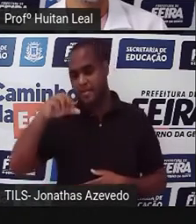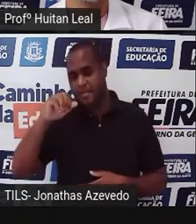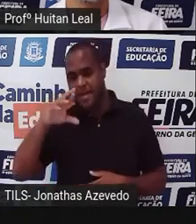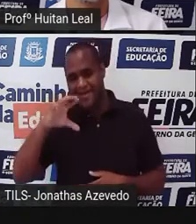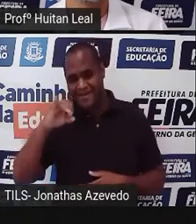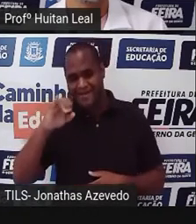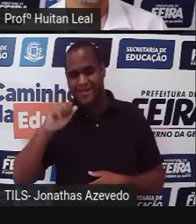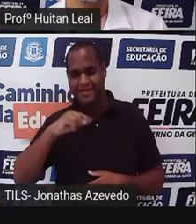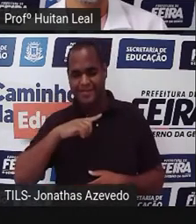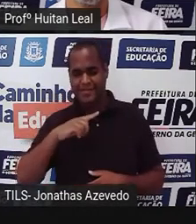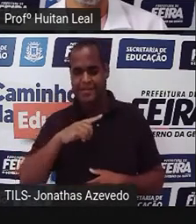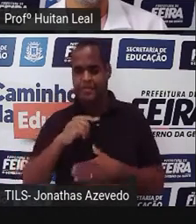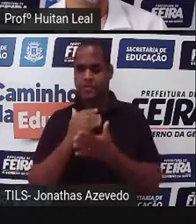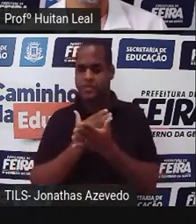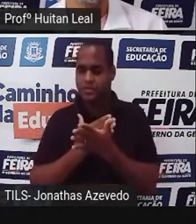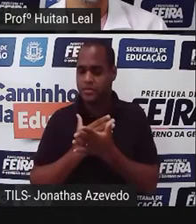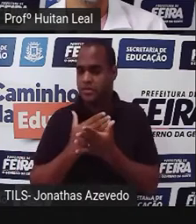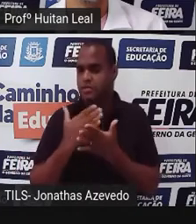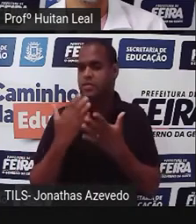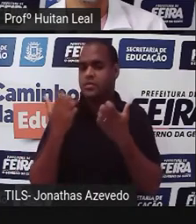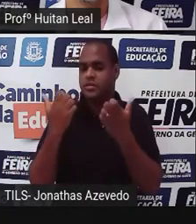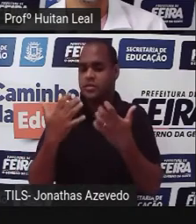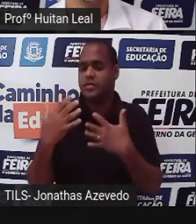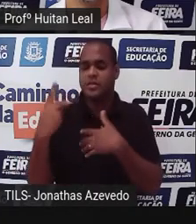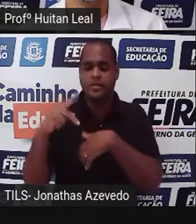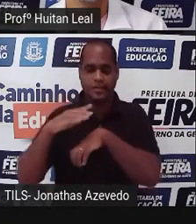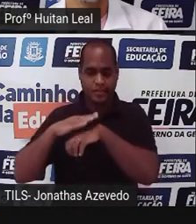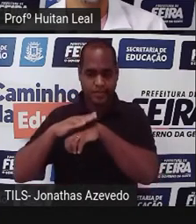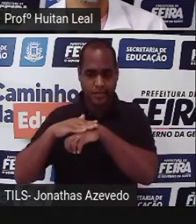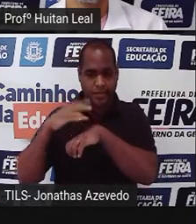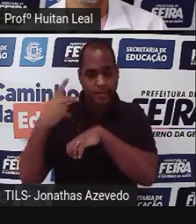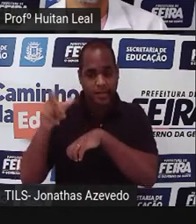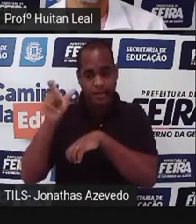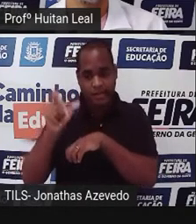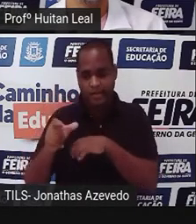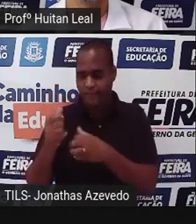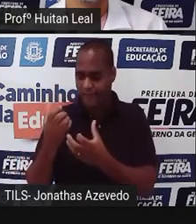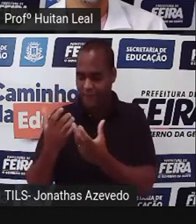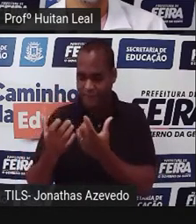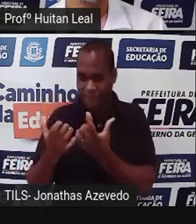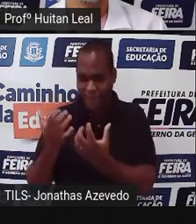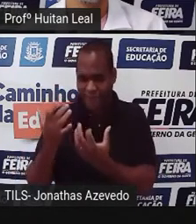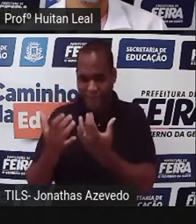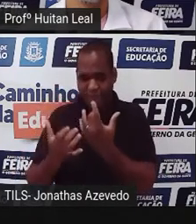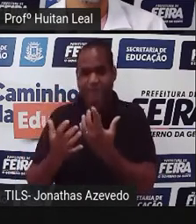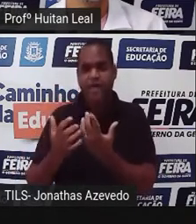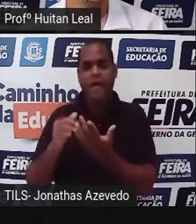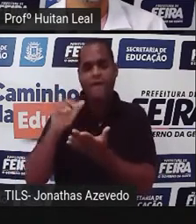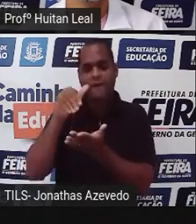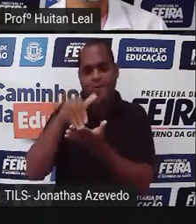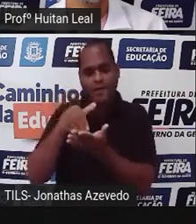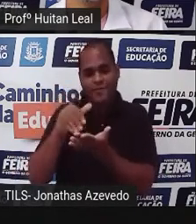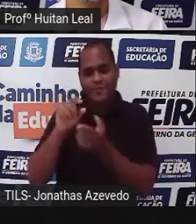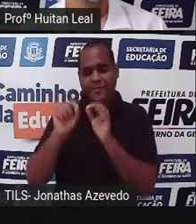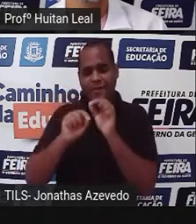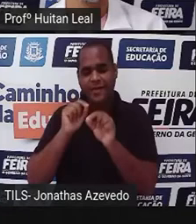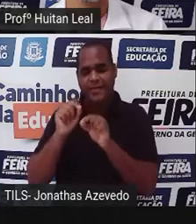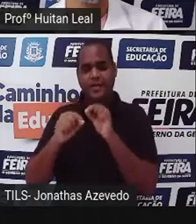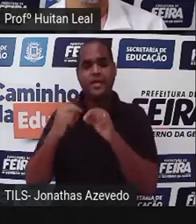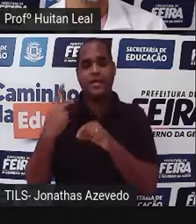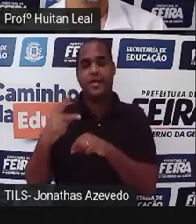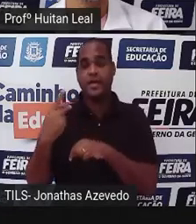inicialmente, retirado as tripas do defunto para cozinhar e, no final da história, esse defunto veio